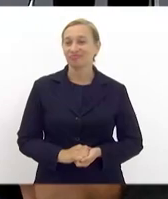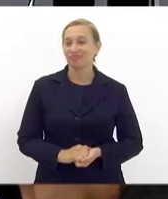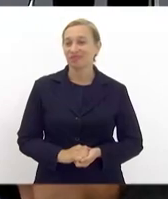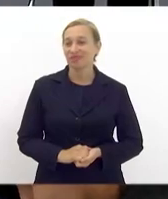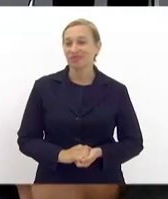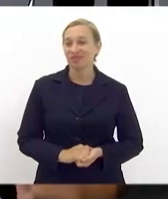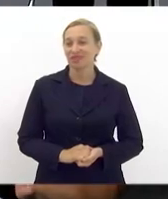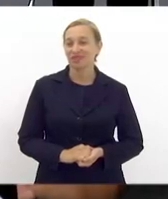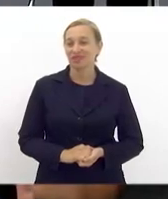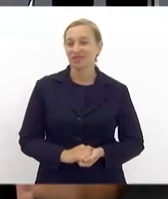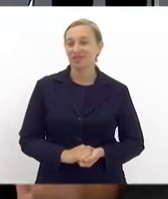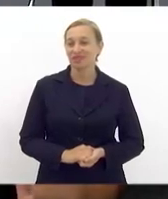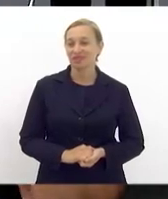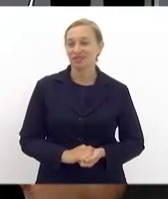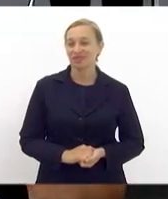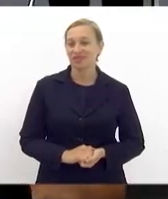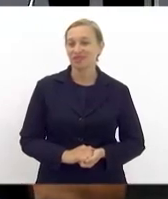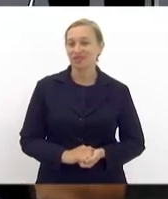Gente,